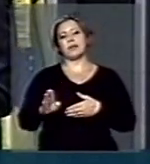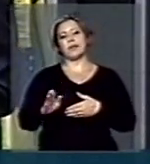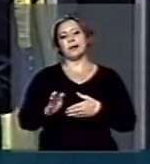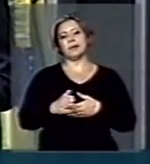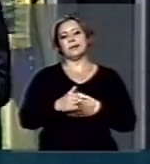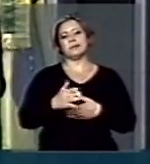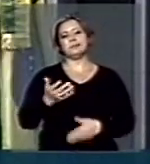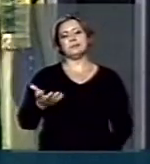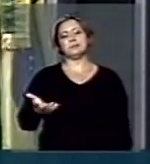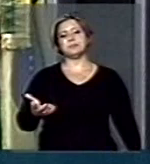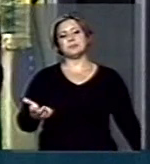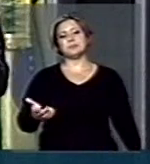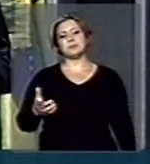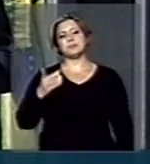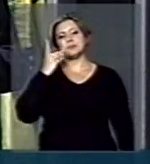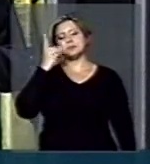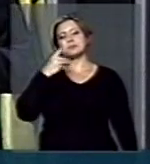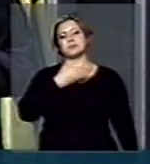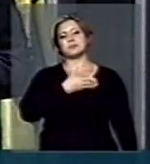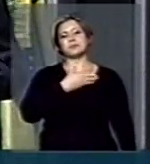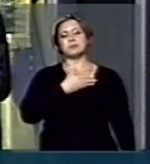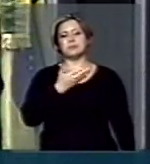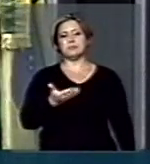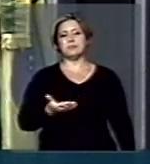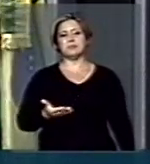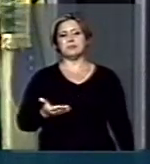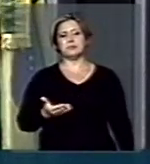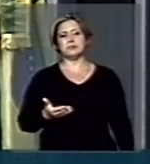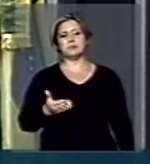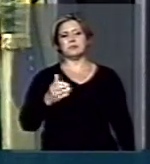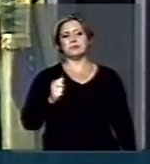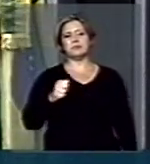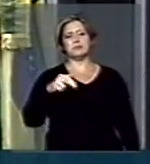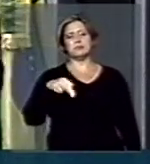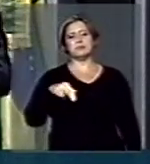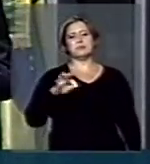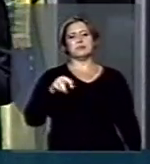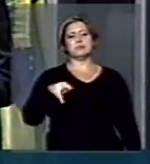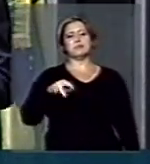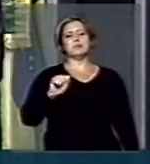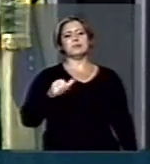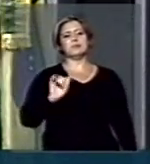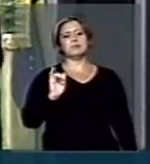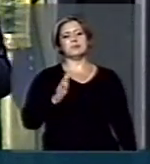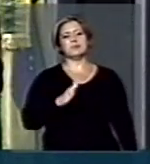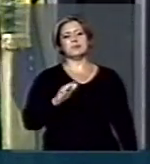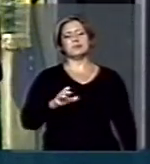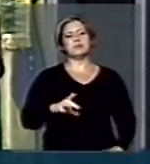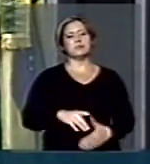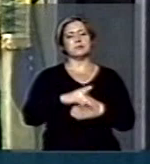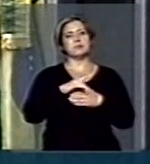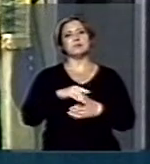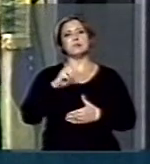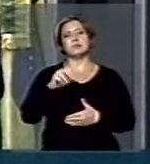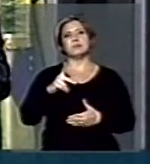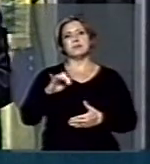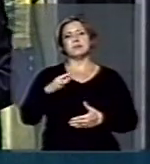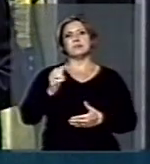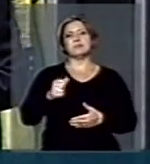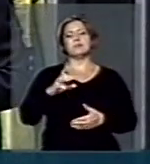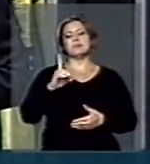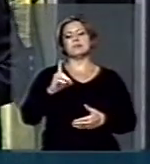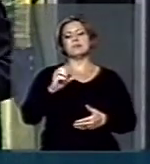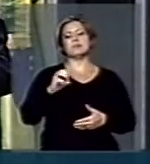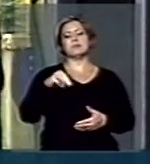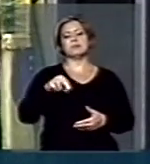prezado amigo Antônio Embaçaí, o líder da oposição, também Domingo